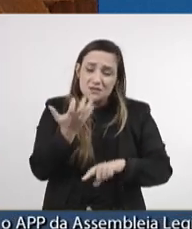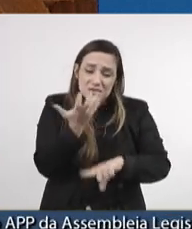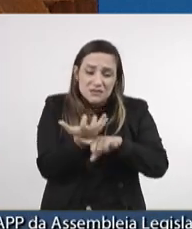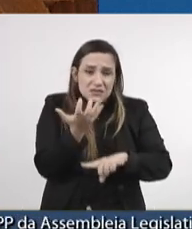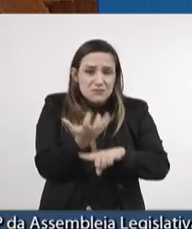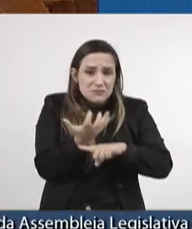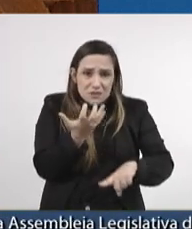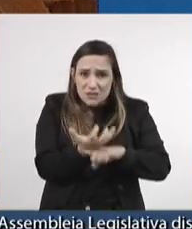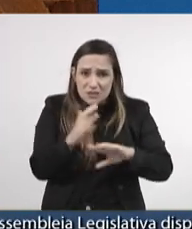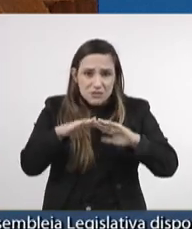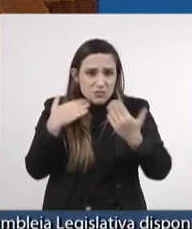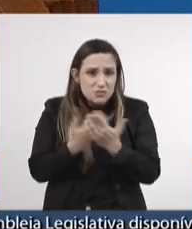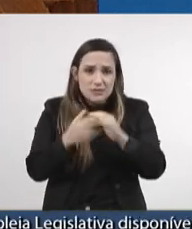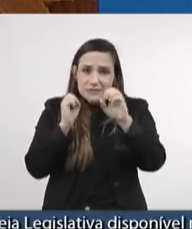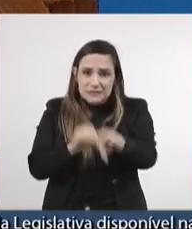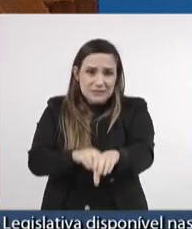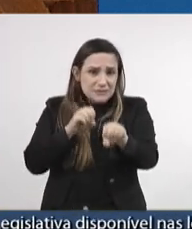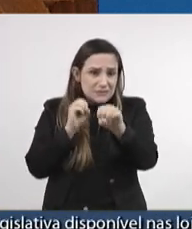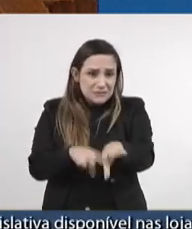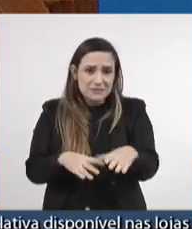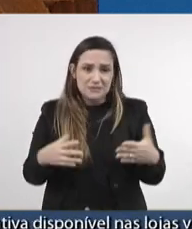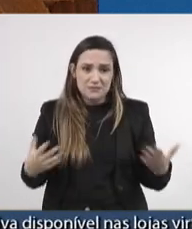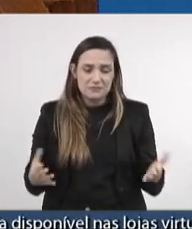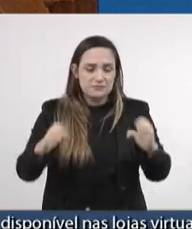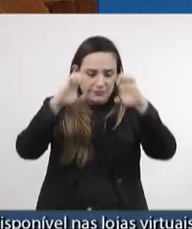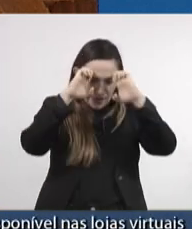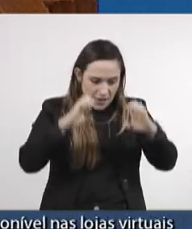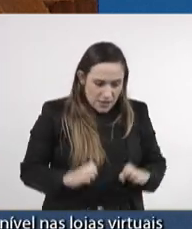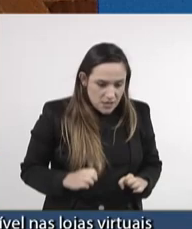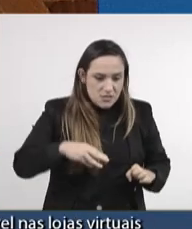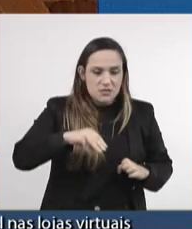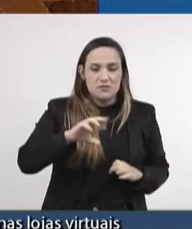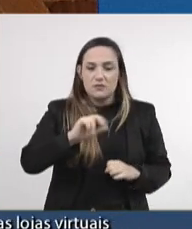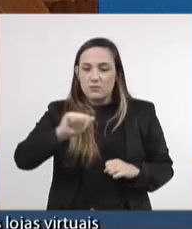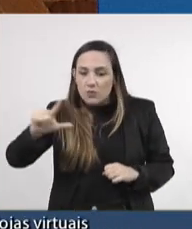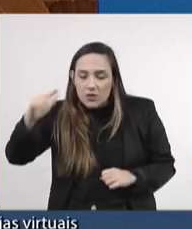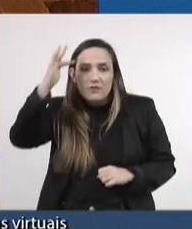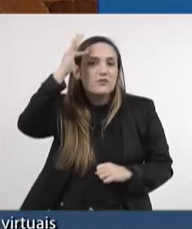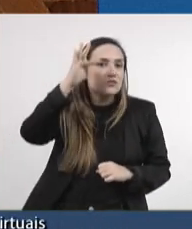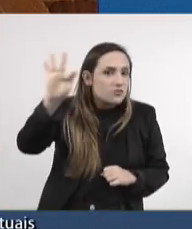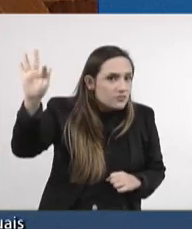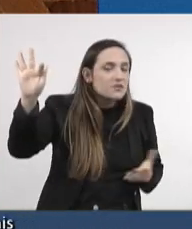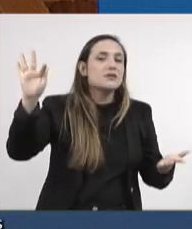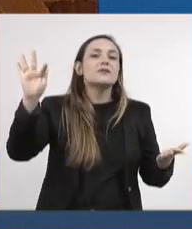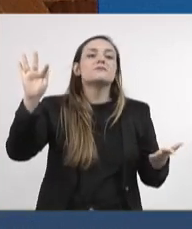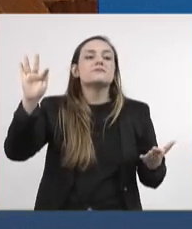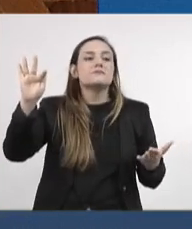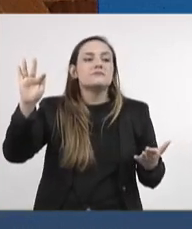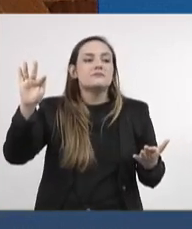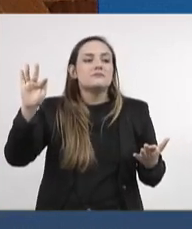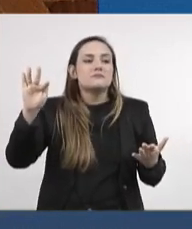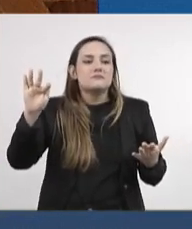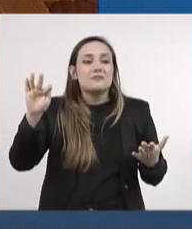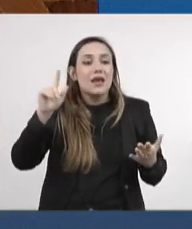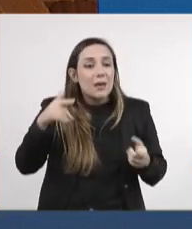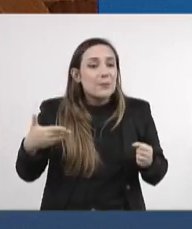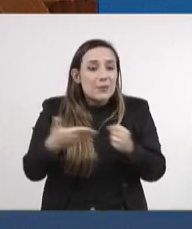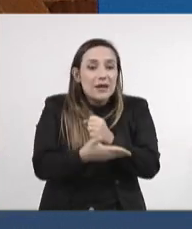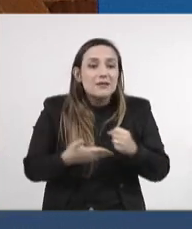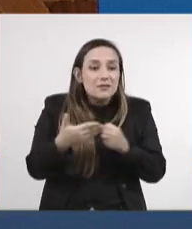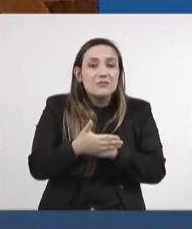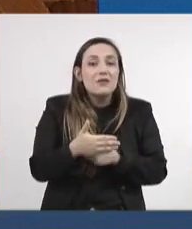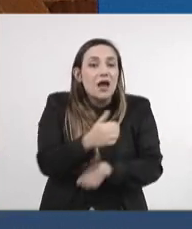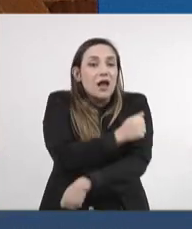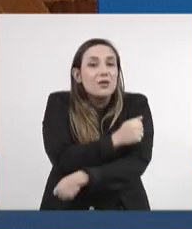matérias, conteúdo, ética, moral, filosofia, são elementos que vão dar base para que o